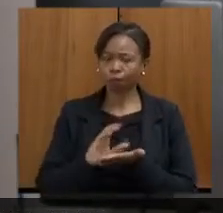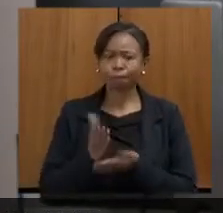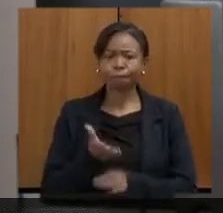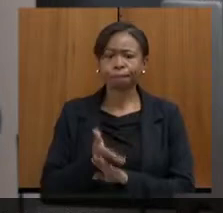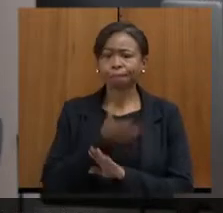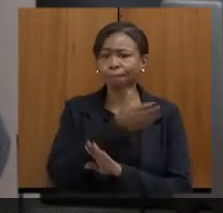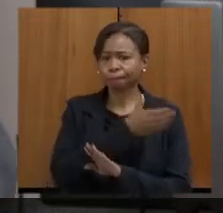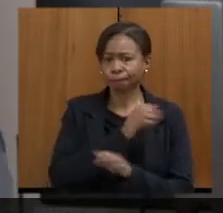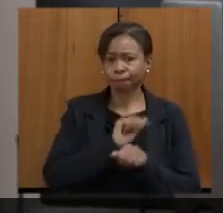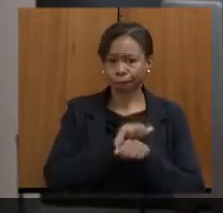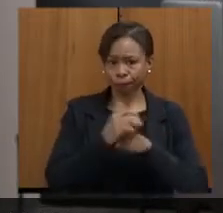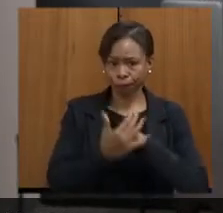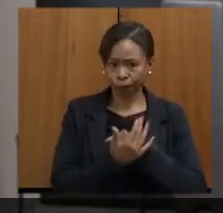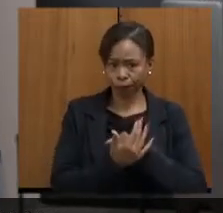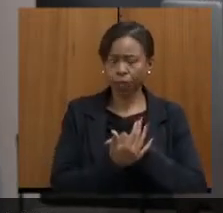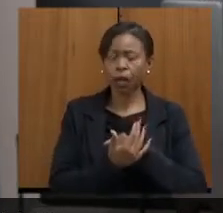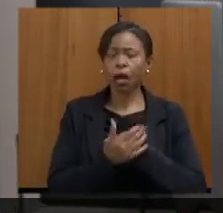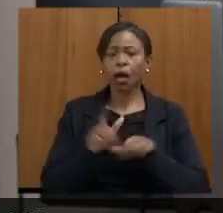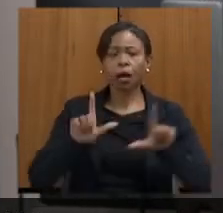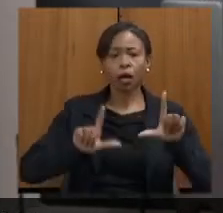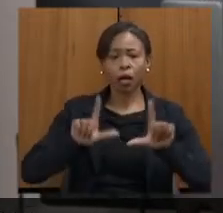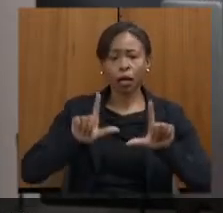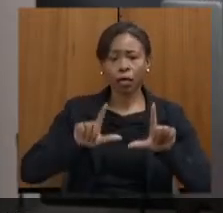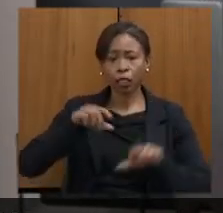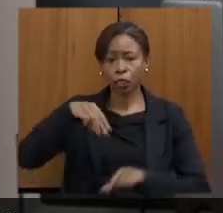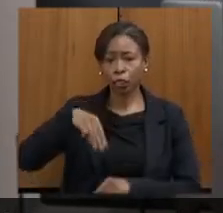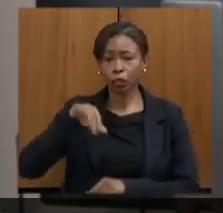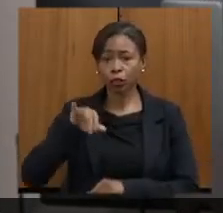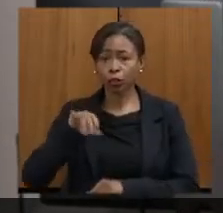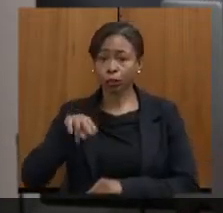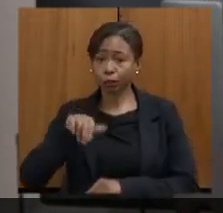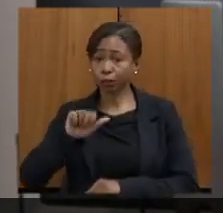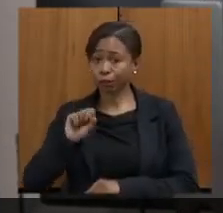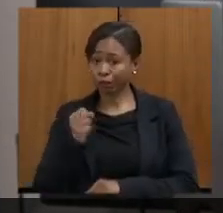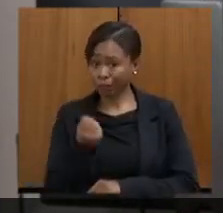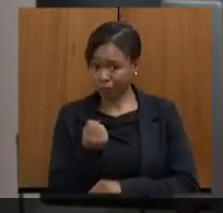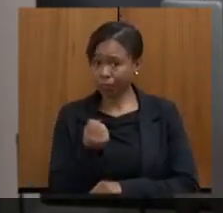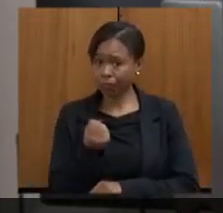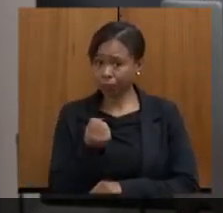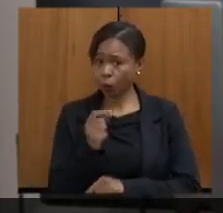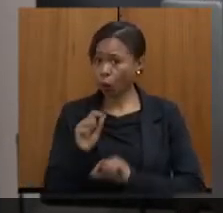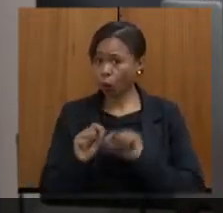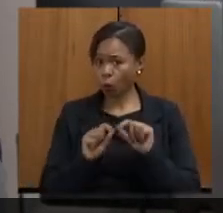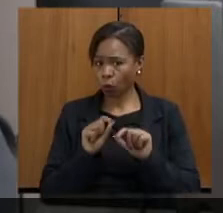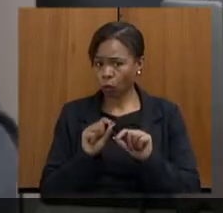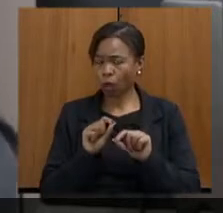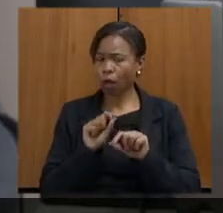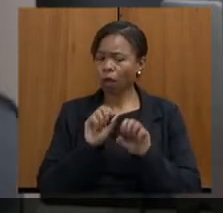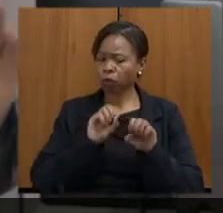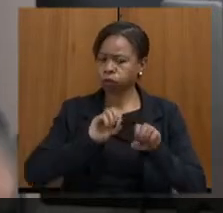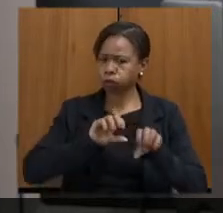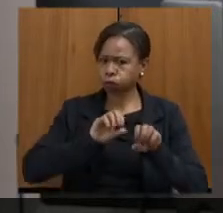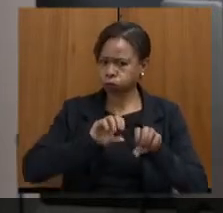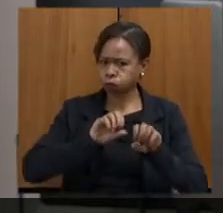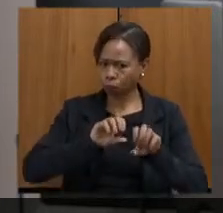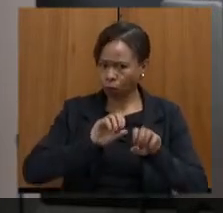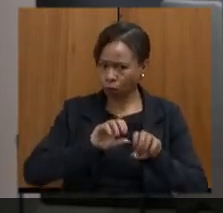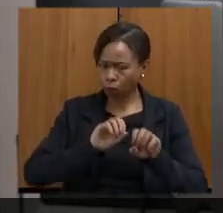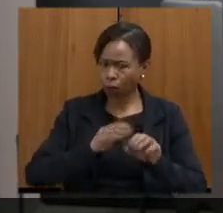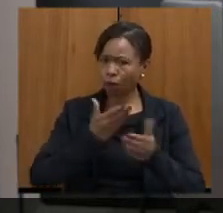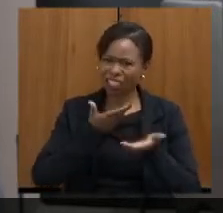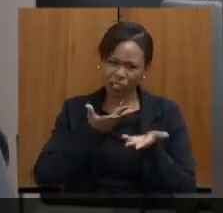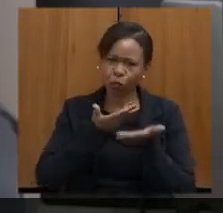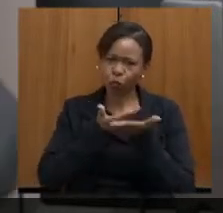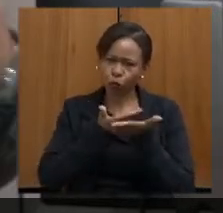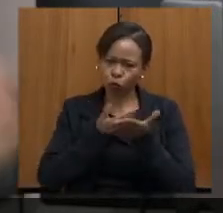fez esse papel de funcionar como escola virtual, sobretudo nas manhãs, para os